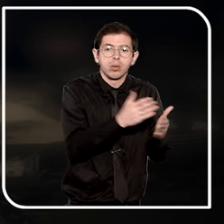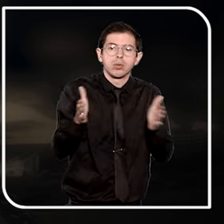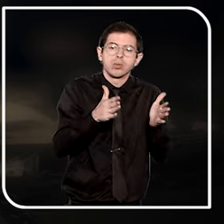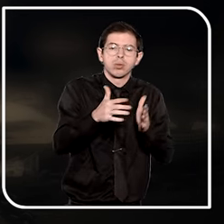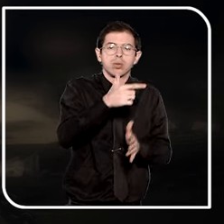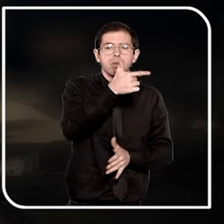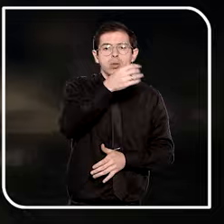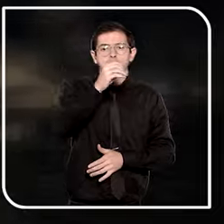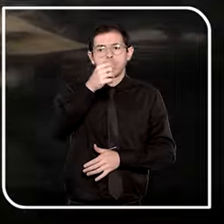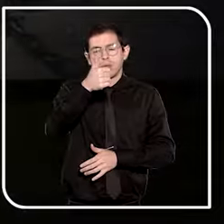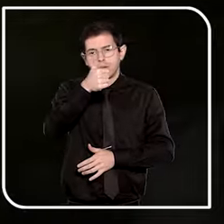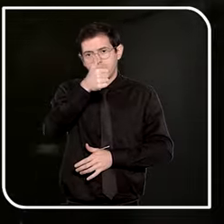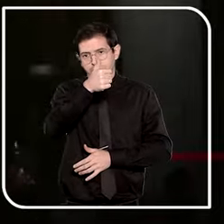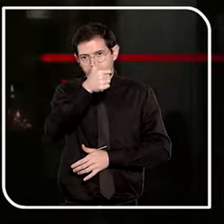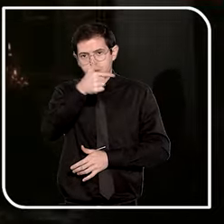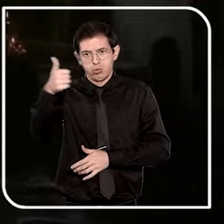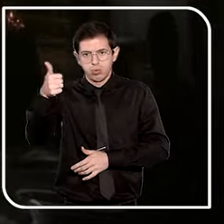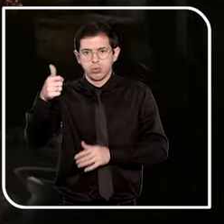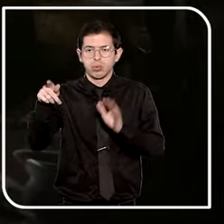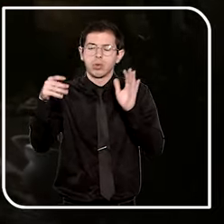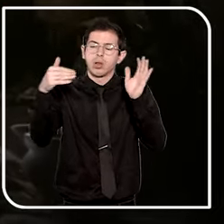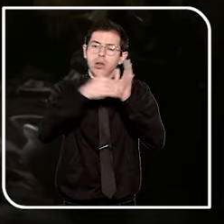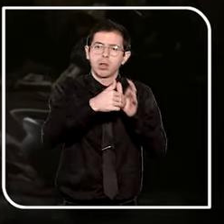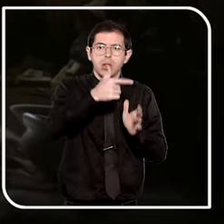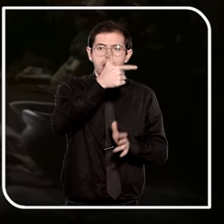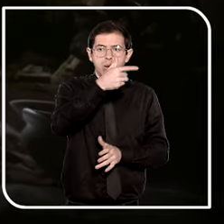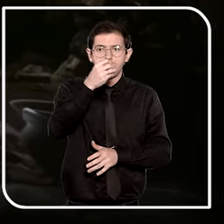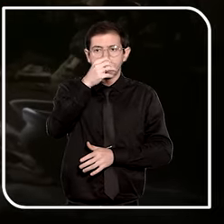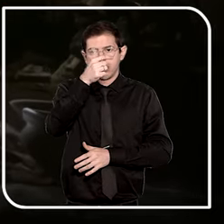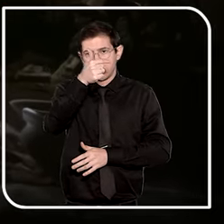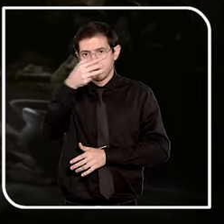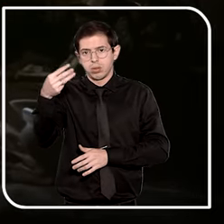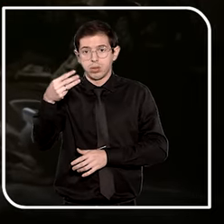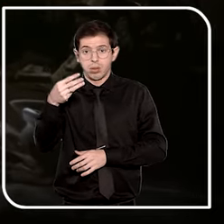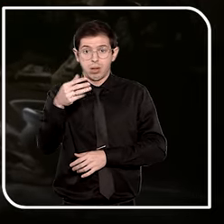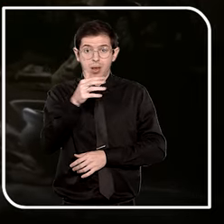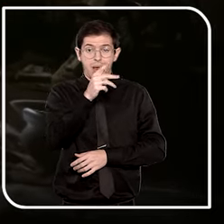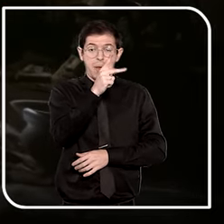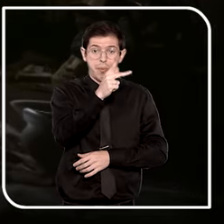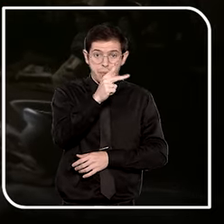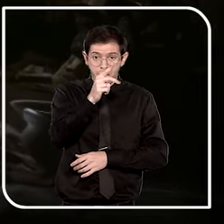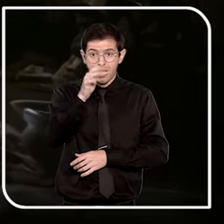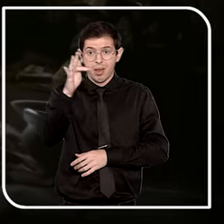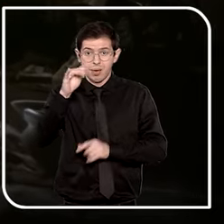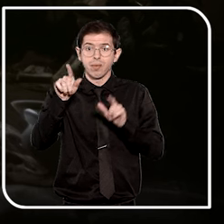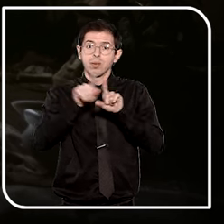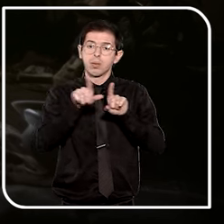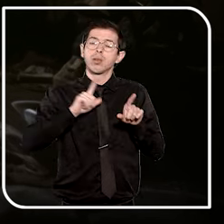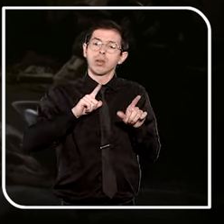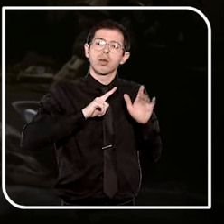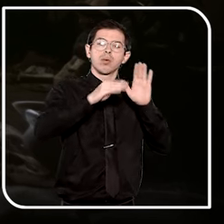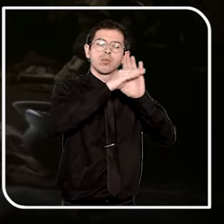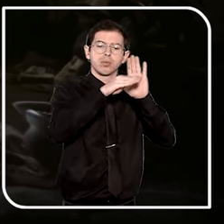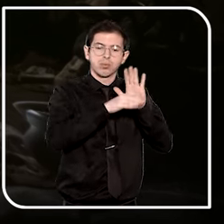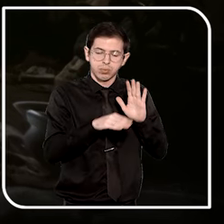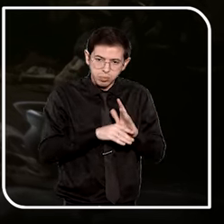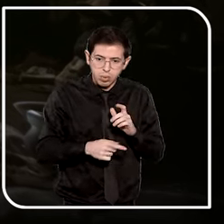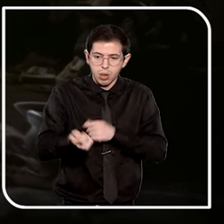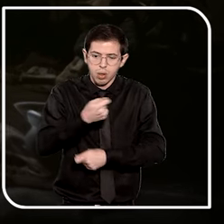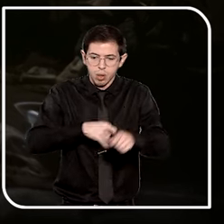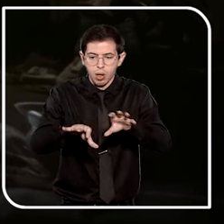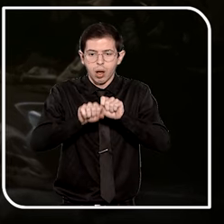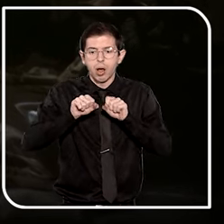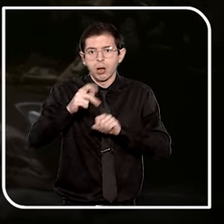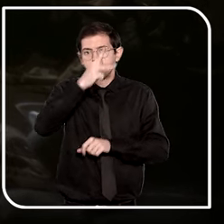2023. A Polícia Federal também mantém registros dos inquéritos de tráfico de pessoas. Em três